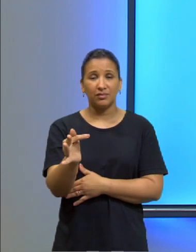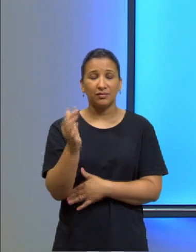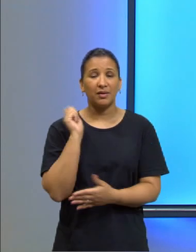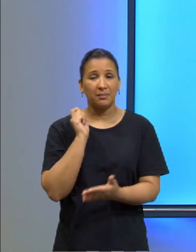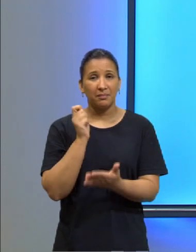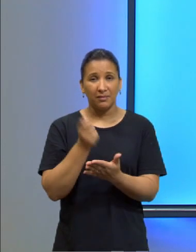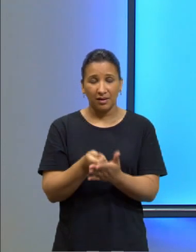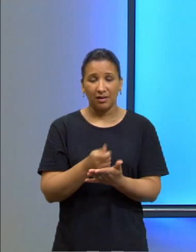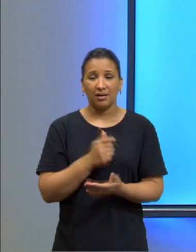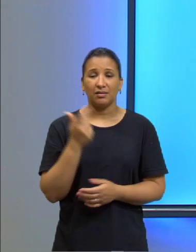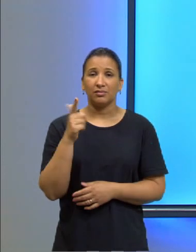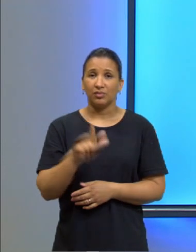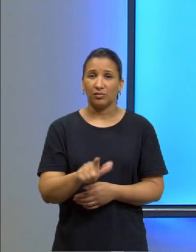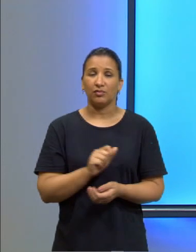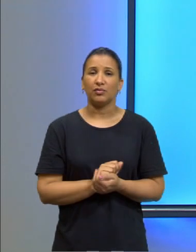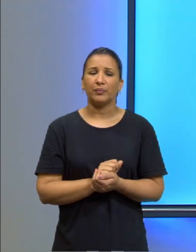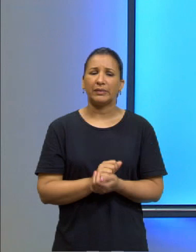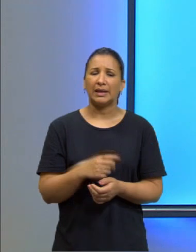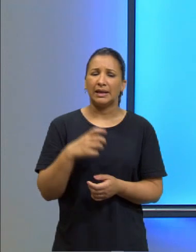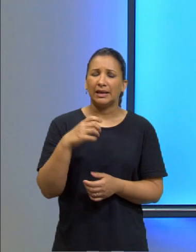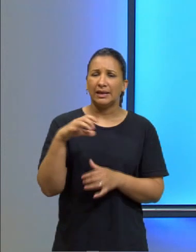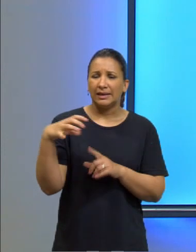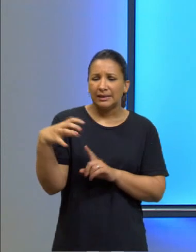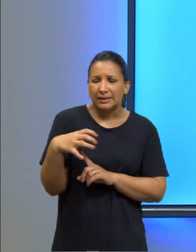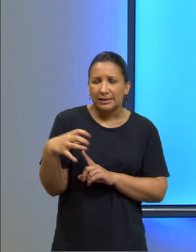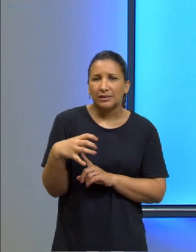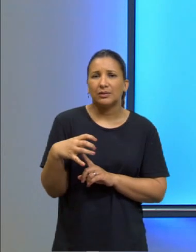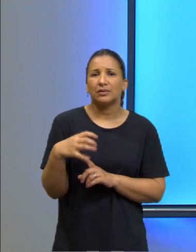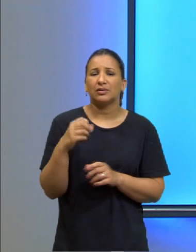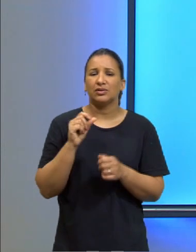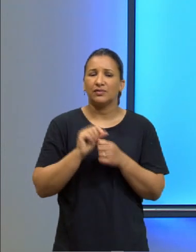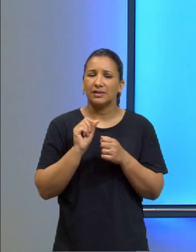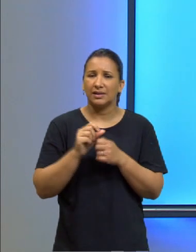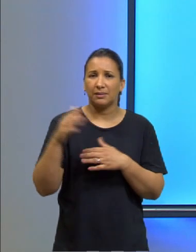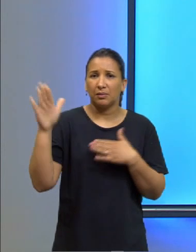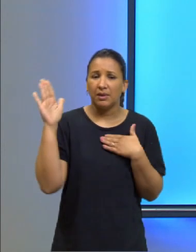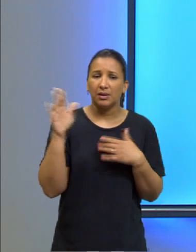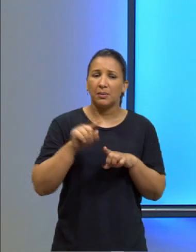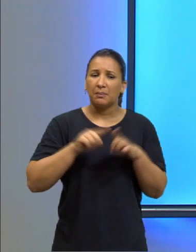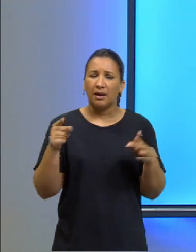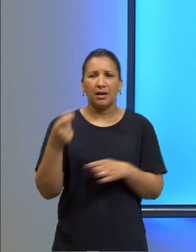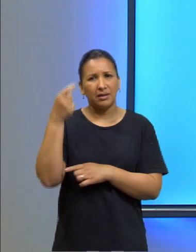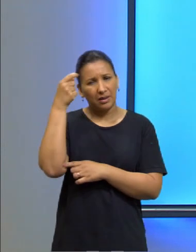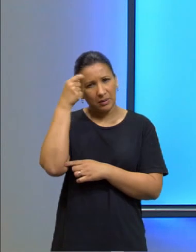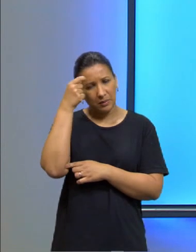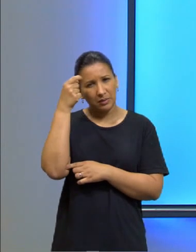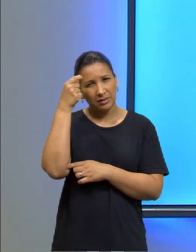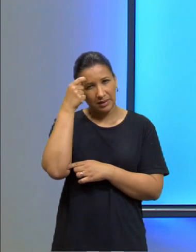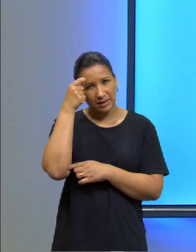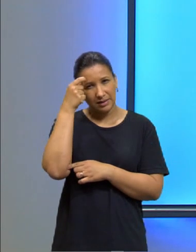Ponto. Sente a tentação de fazer a promessa, mas tem ainda consciência